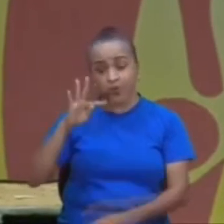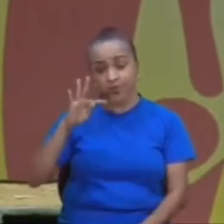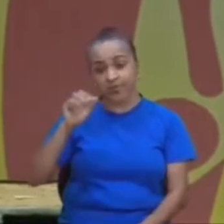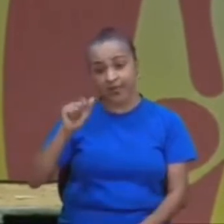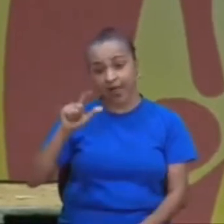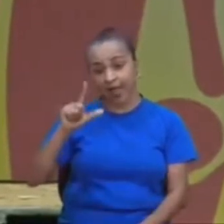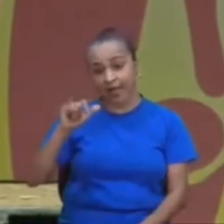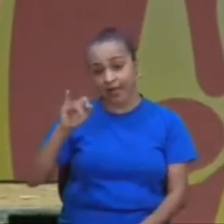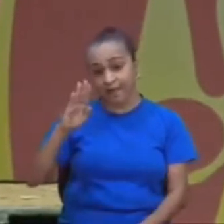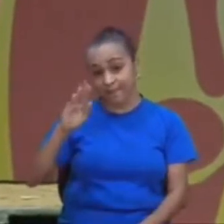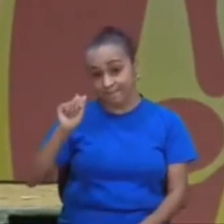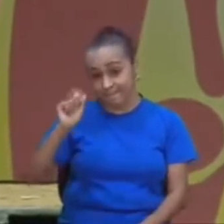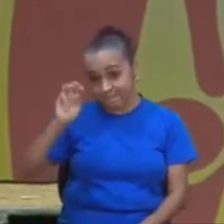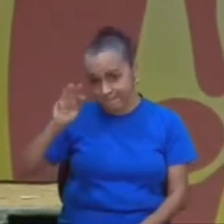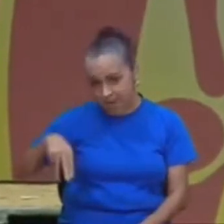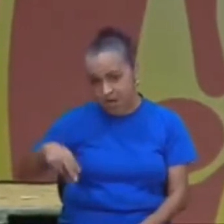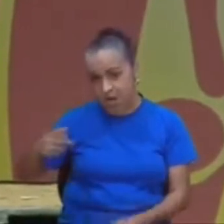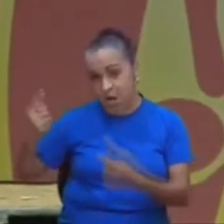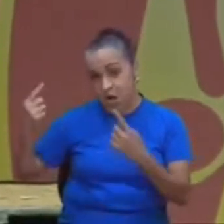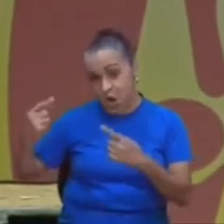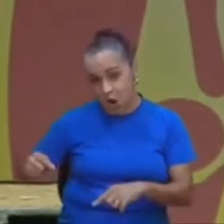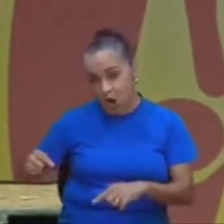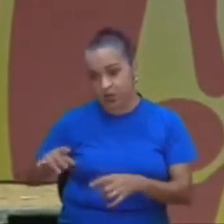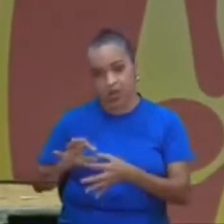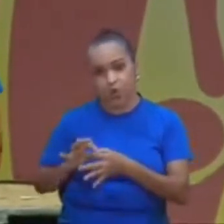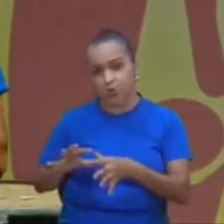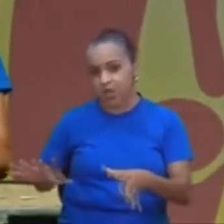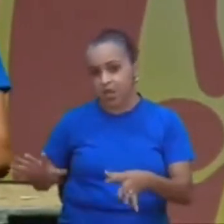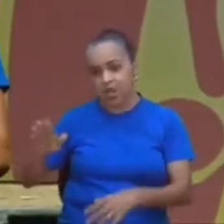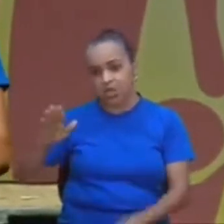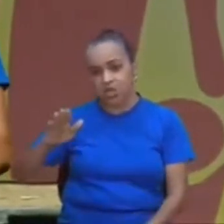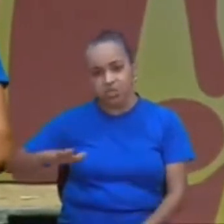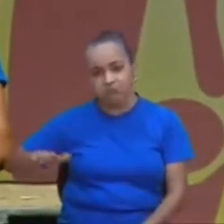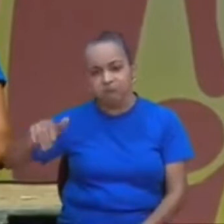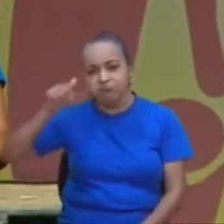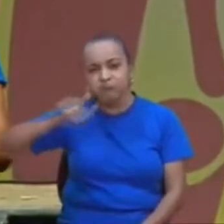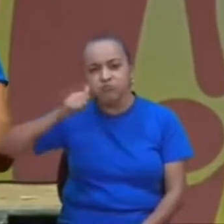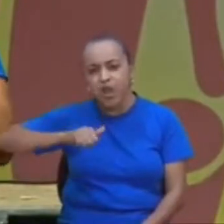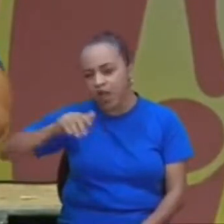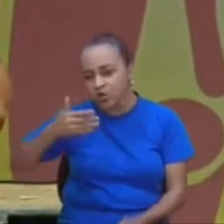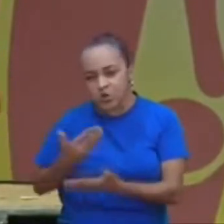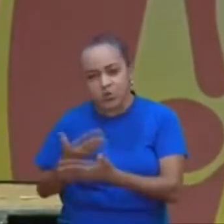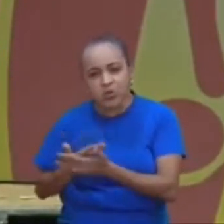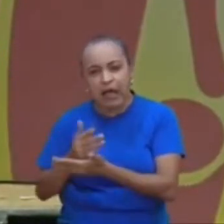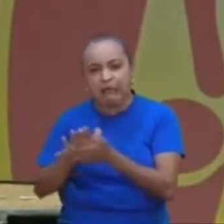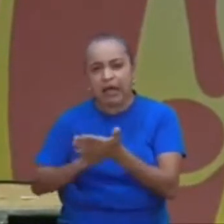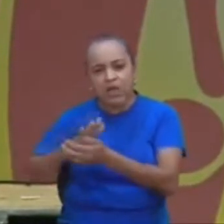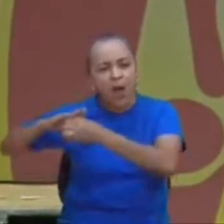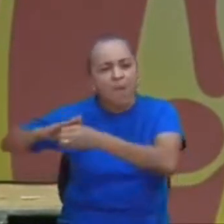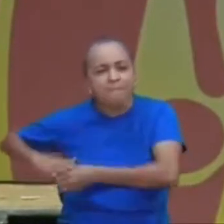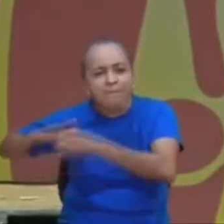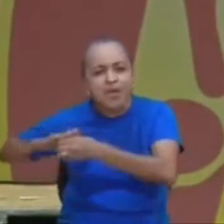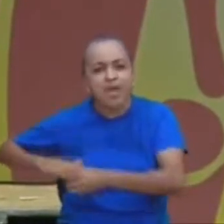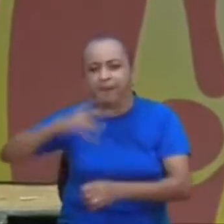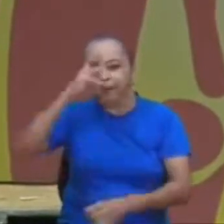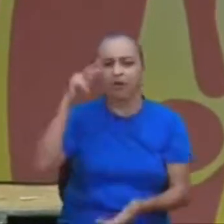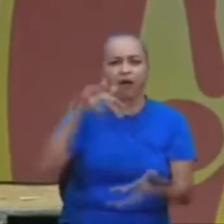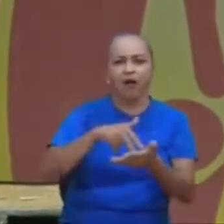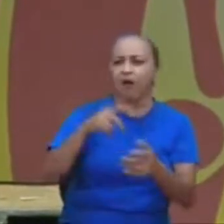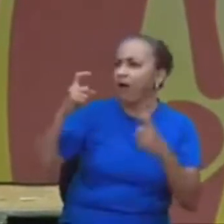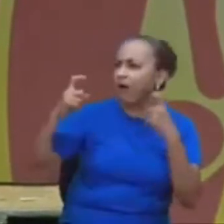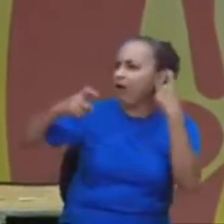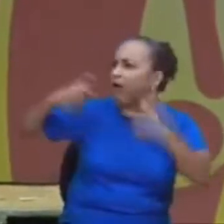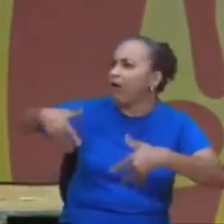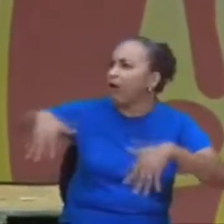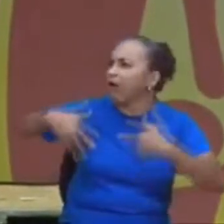na área da educação. E muitas pessoas começaram a ouvir isso, começaram a se preocupar